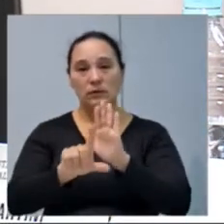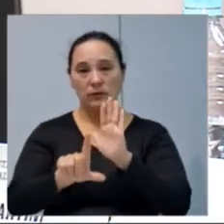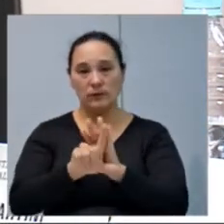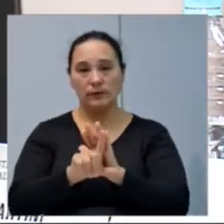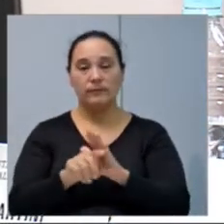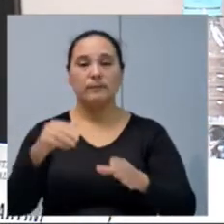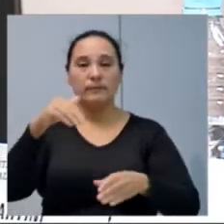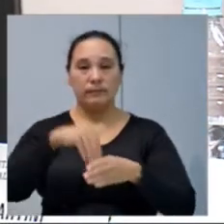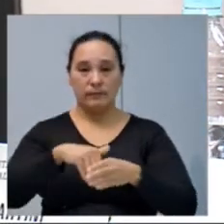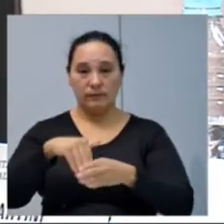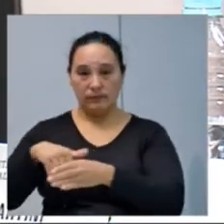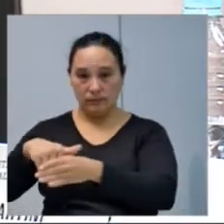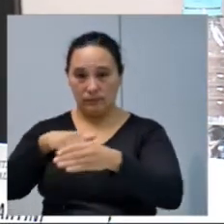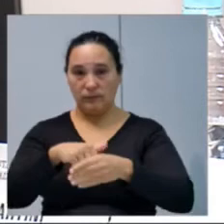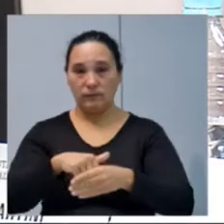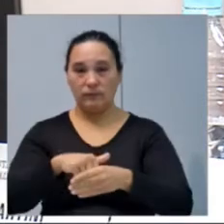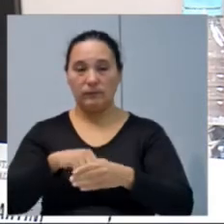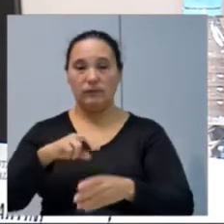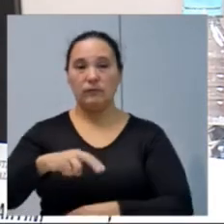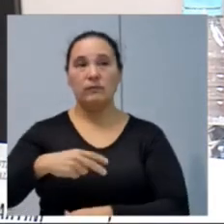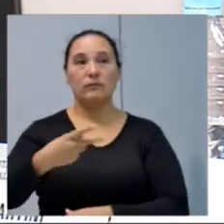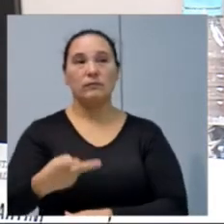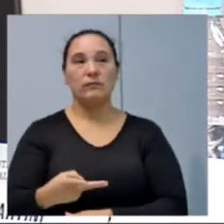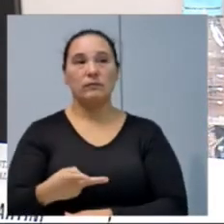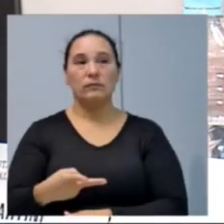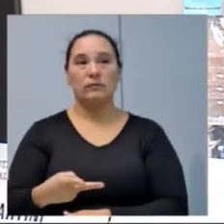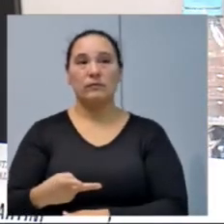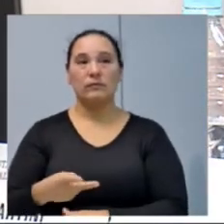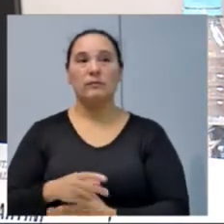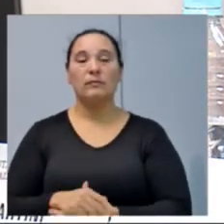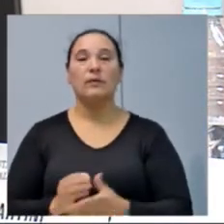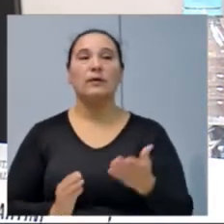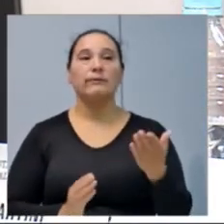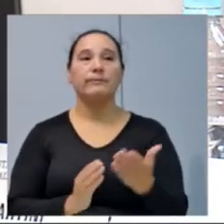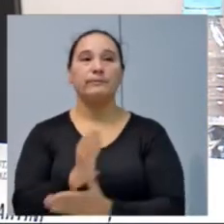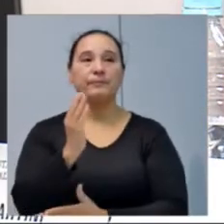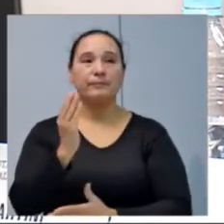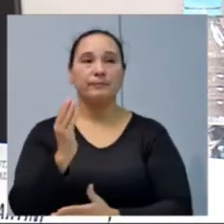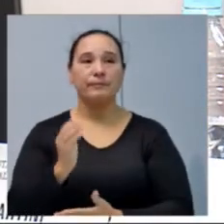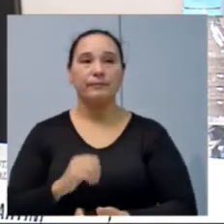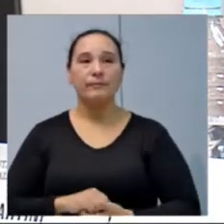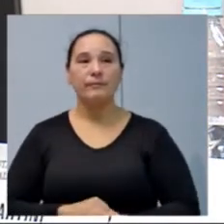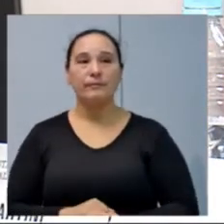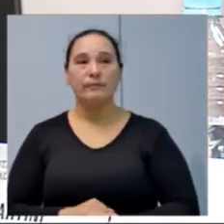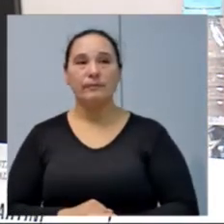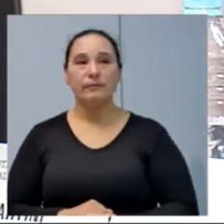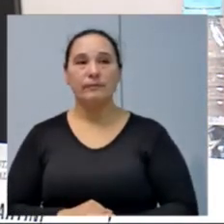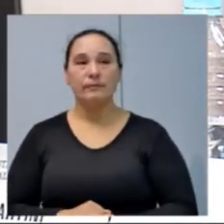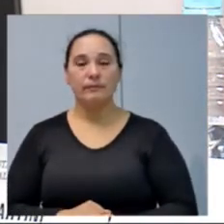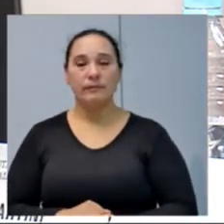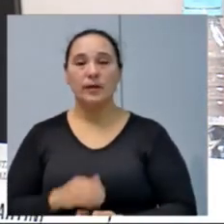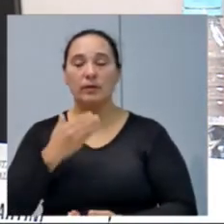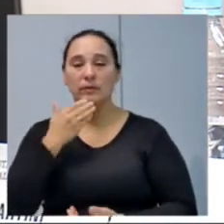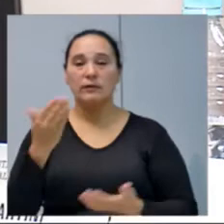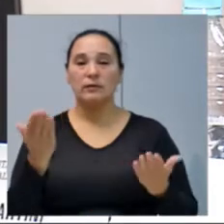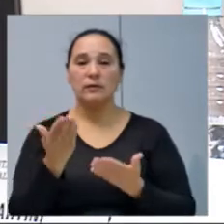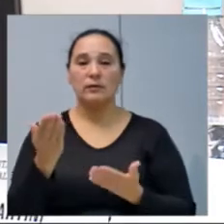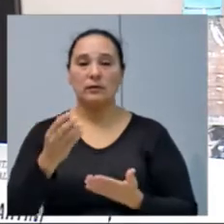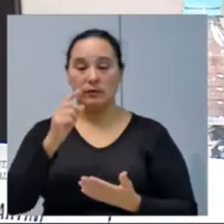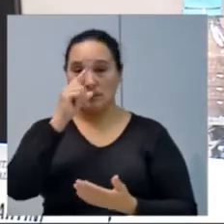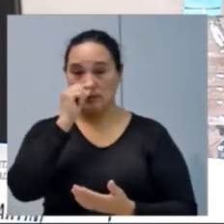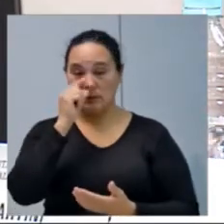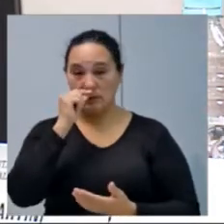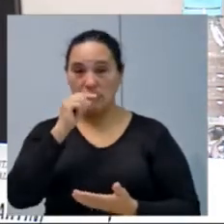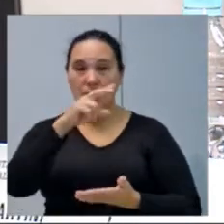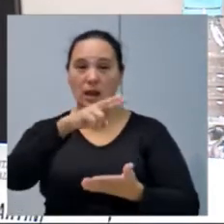Em votação, os contrários se manifestem, está aprovado também por unanimidade. Solicito agora ao vereador Checker